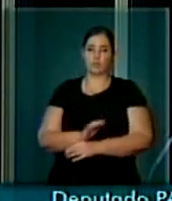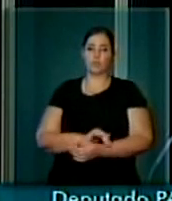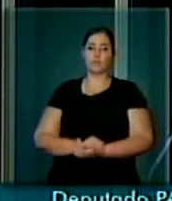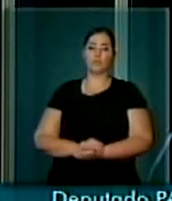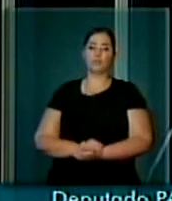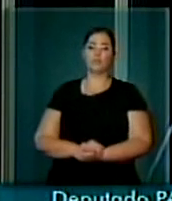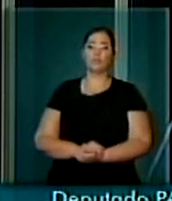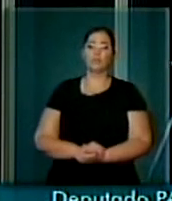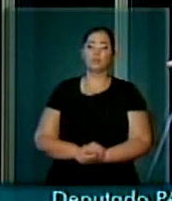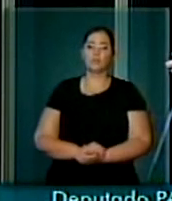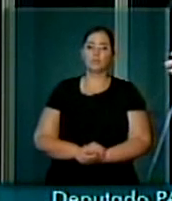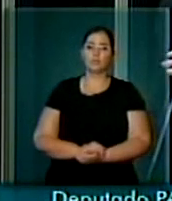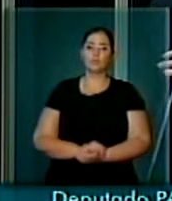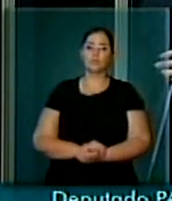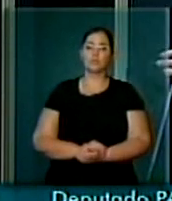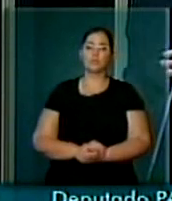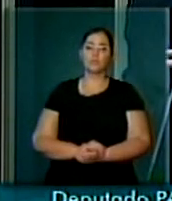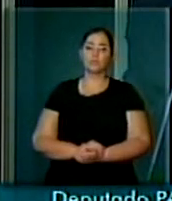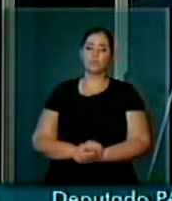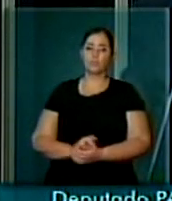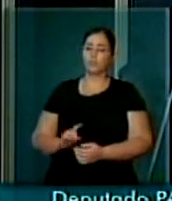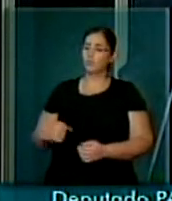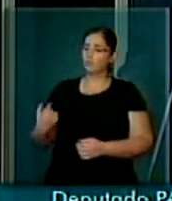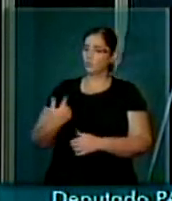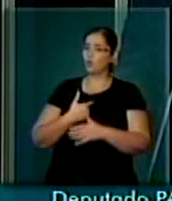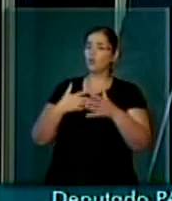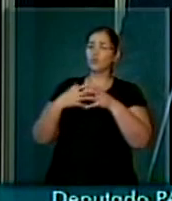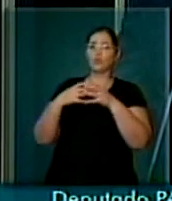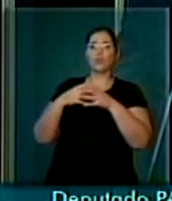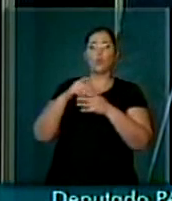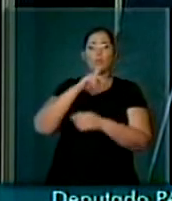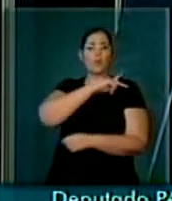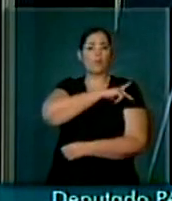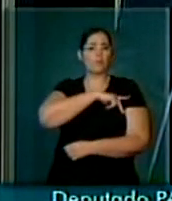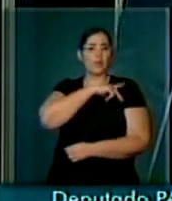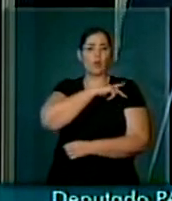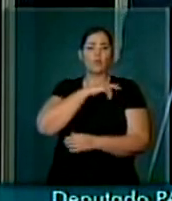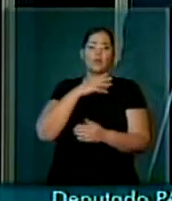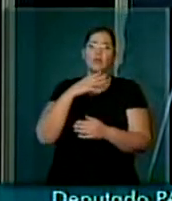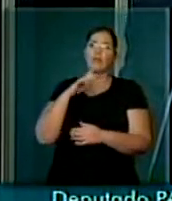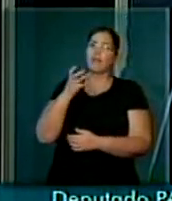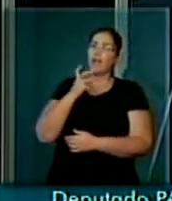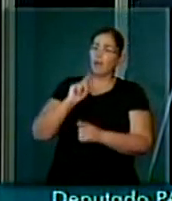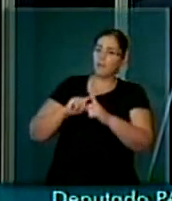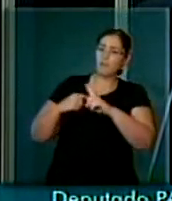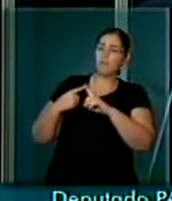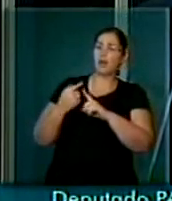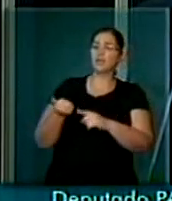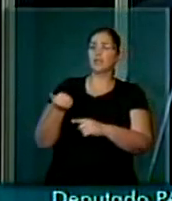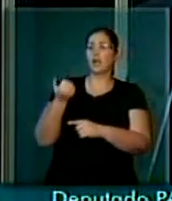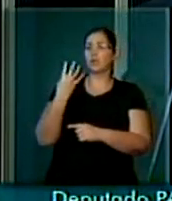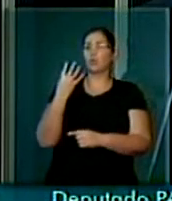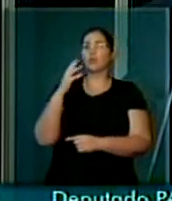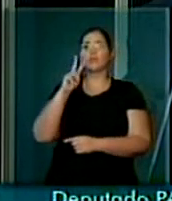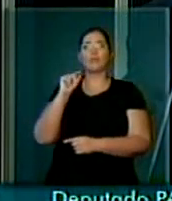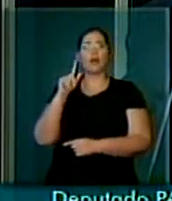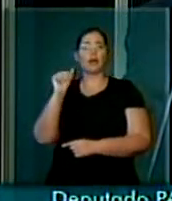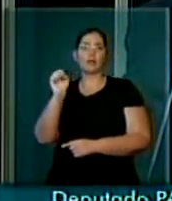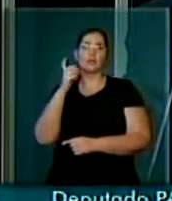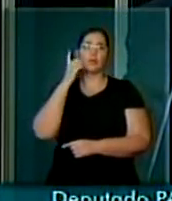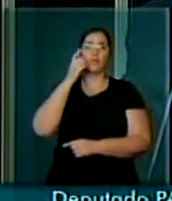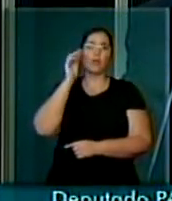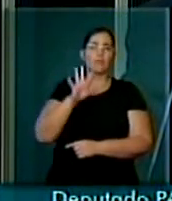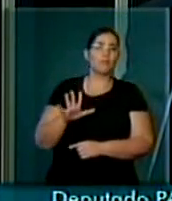do Piauí, plenteávamos cerca de 12 a 14 varas federais, dada a demanda